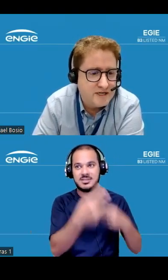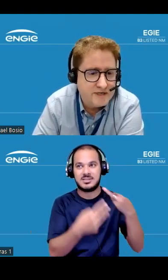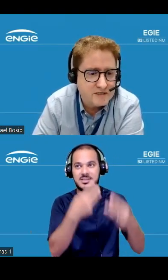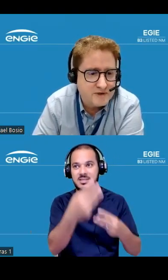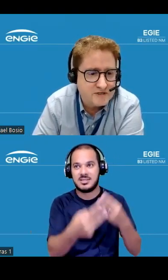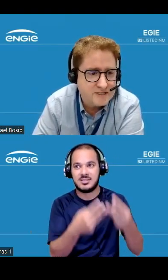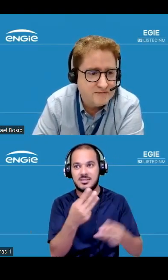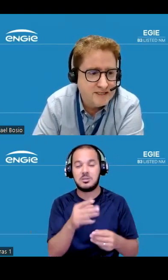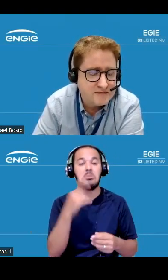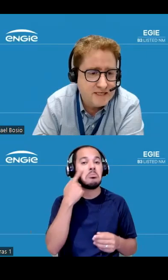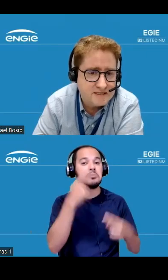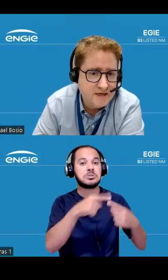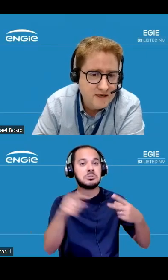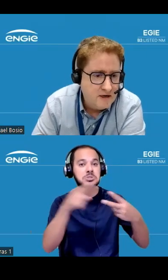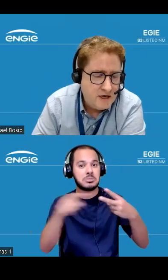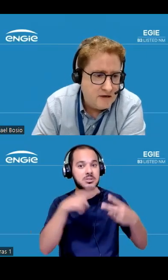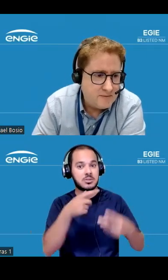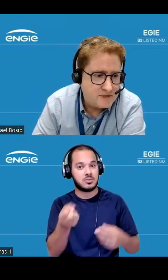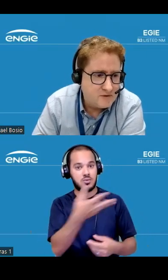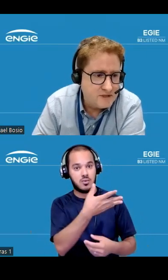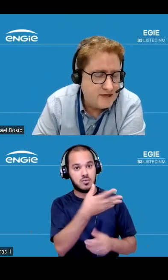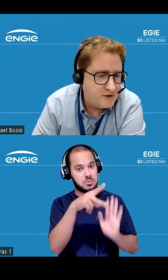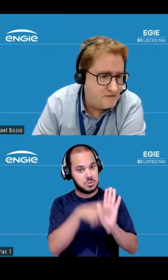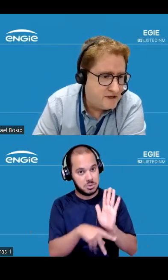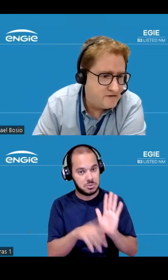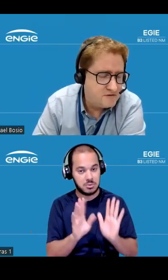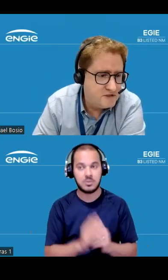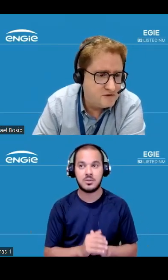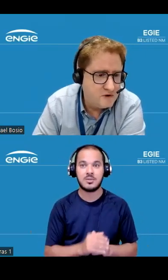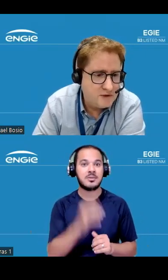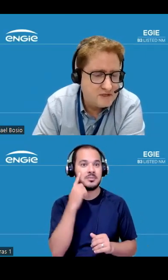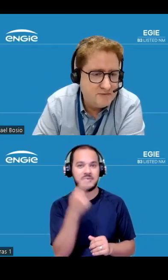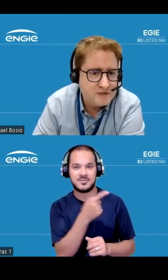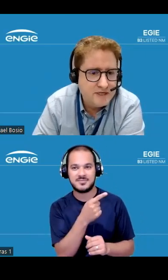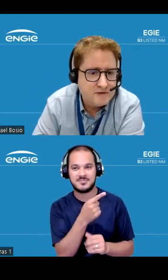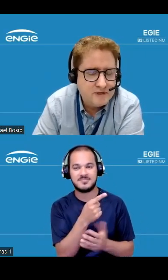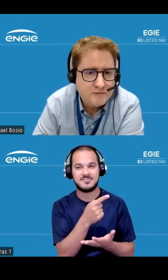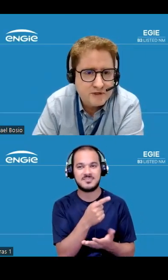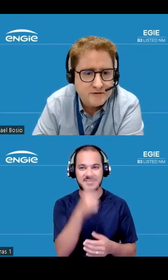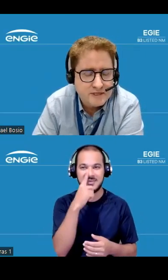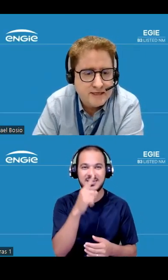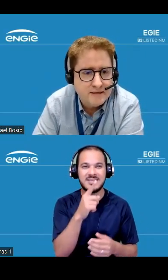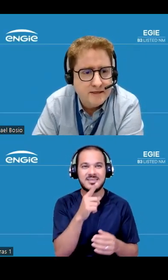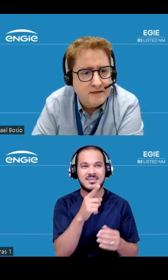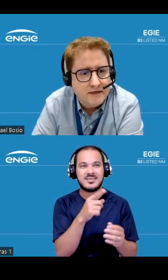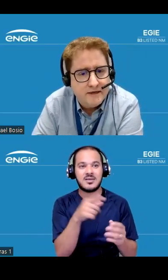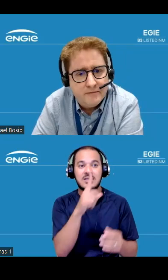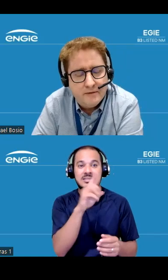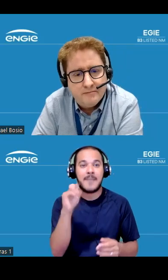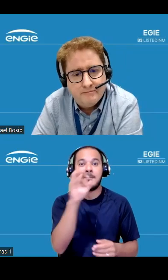comercial nas próximas semanas mas dá para se considerar podem ver avanço físico global 100% então projeto que está